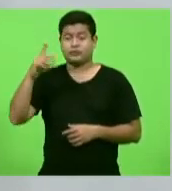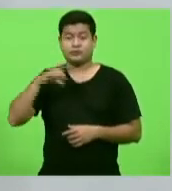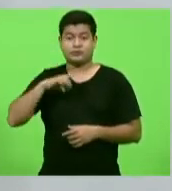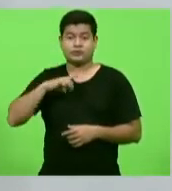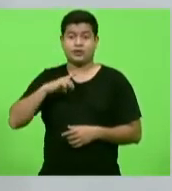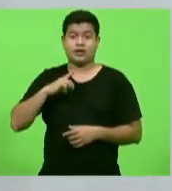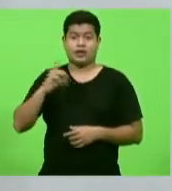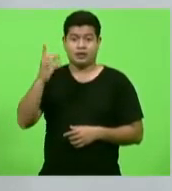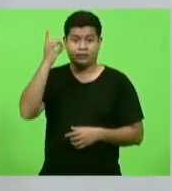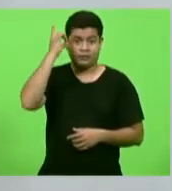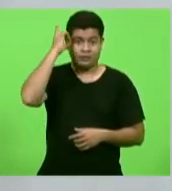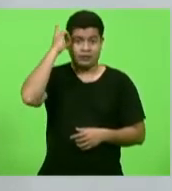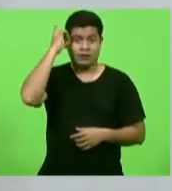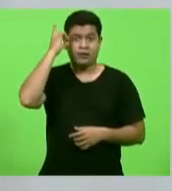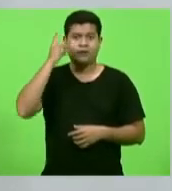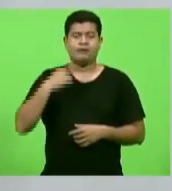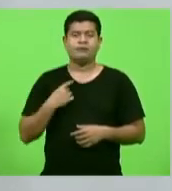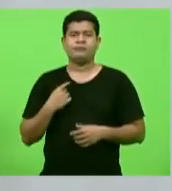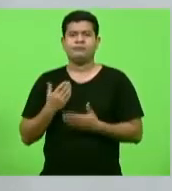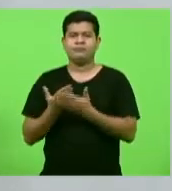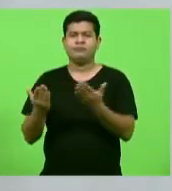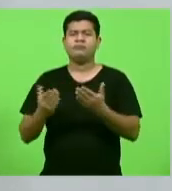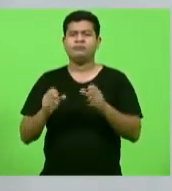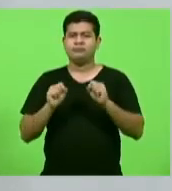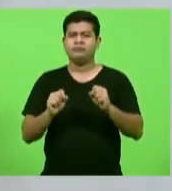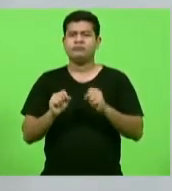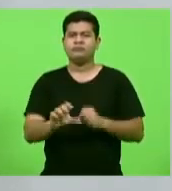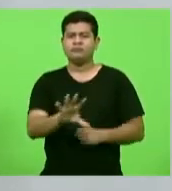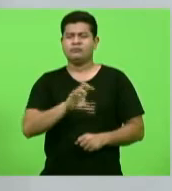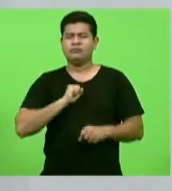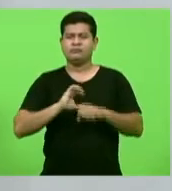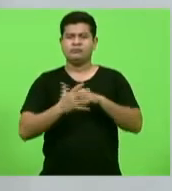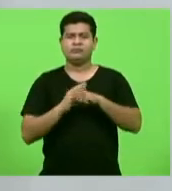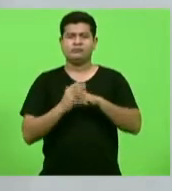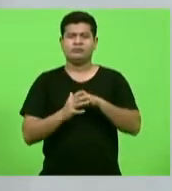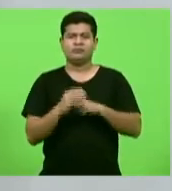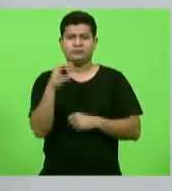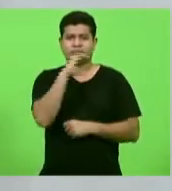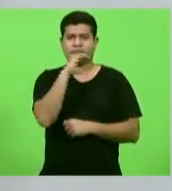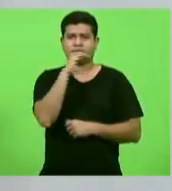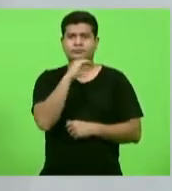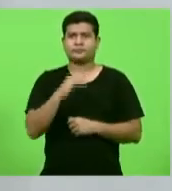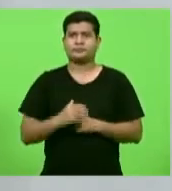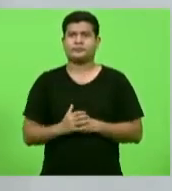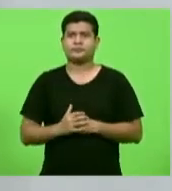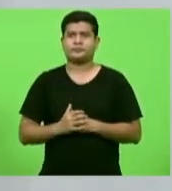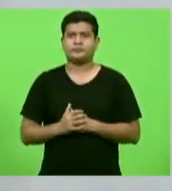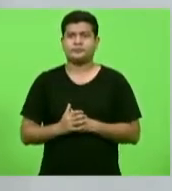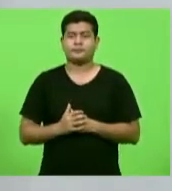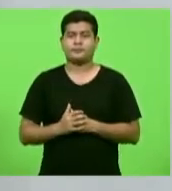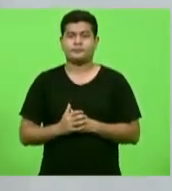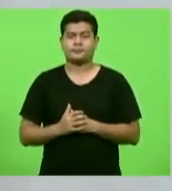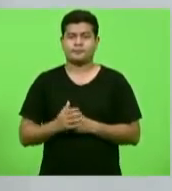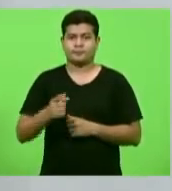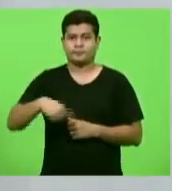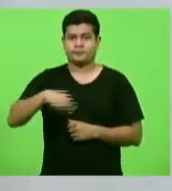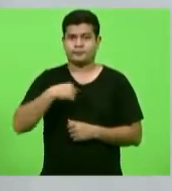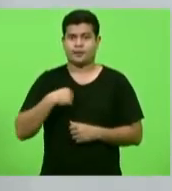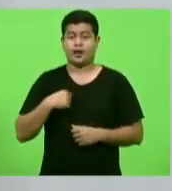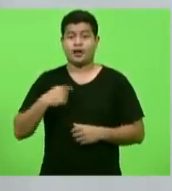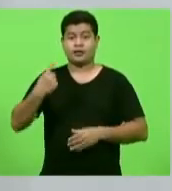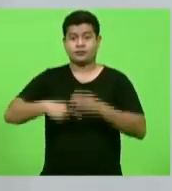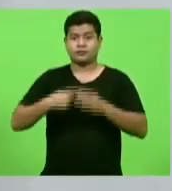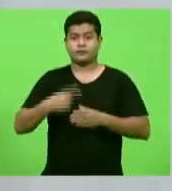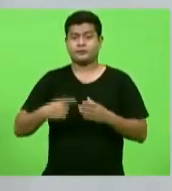síndrome de Down que são altamente suscetíveis e vulneráveis à questão da Covid-19. estamos aqui na Comissão de